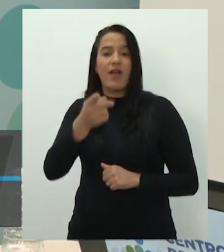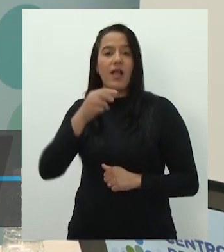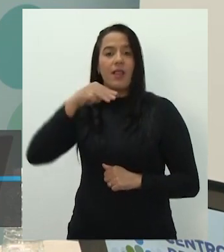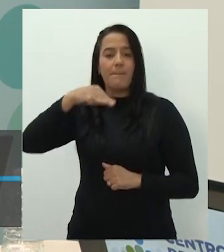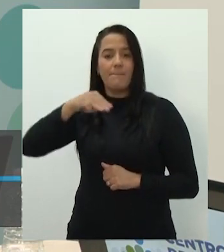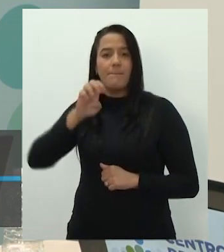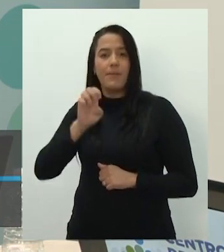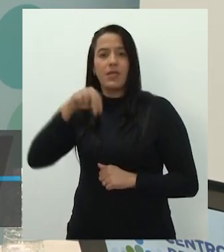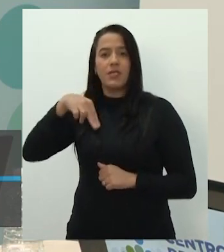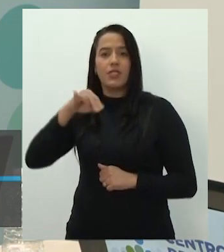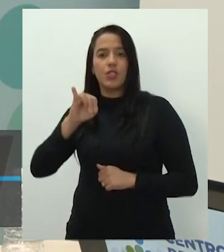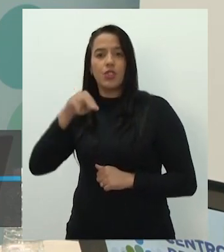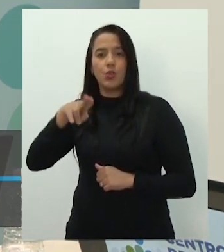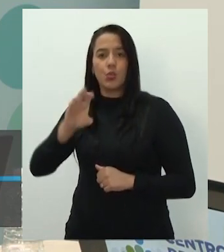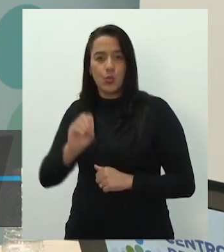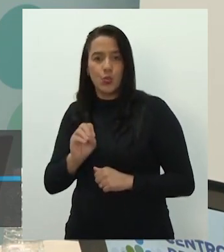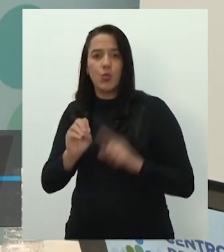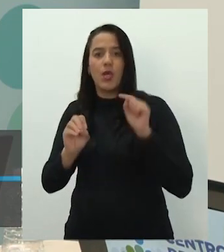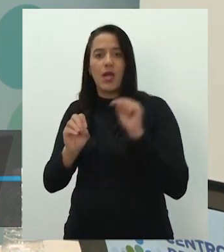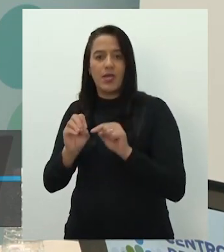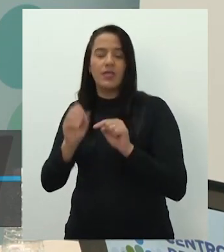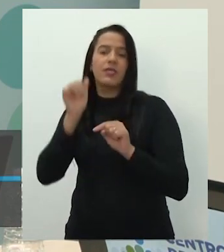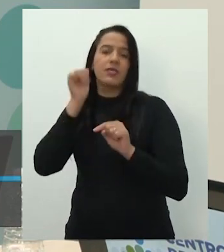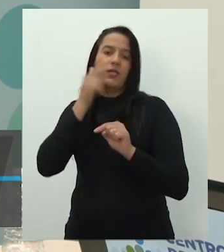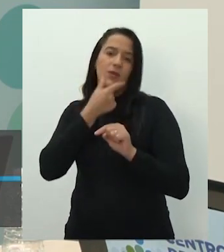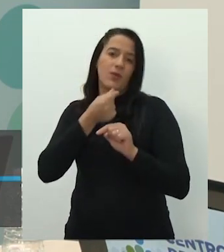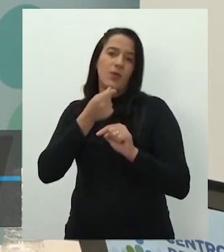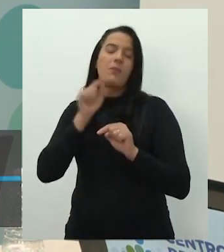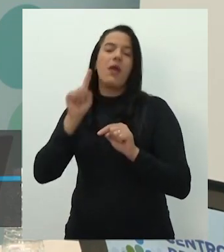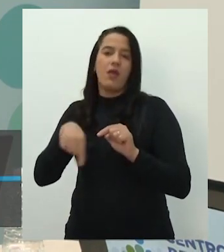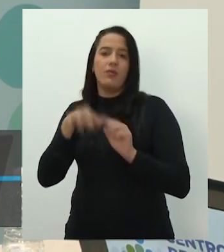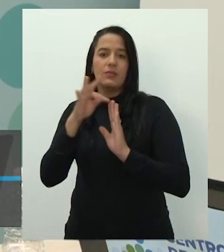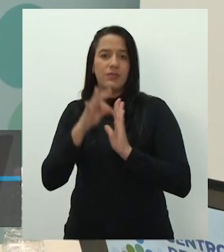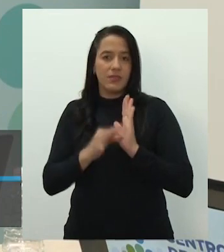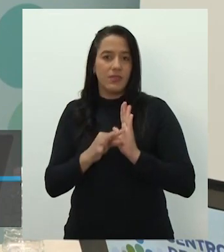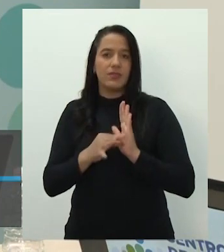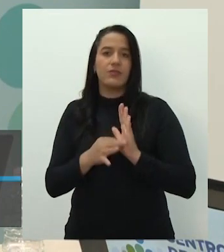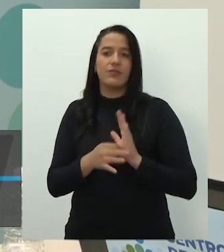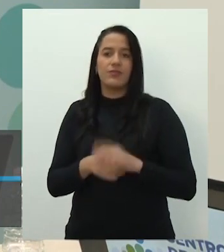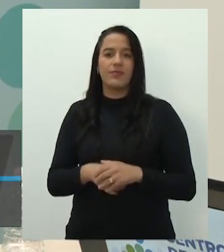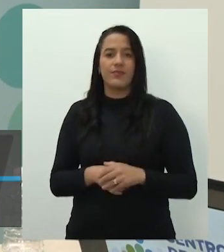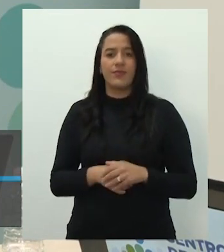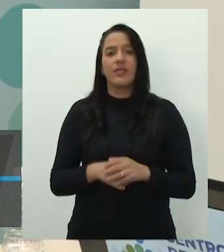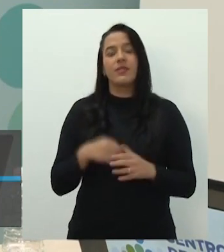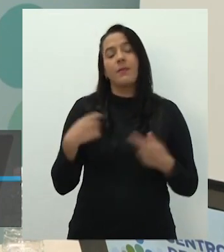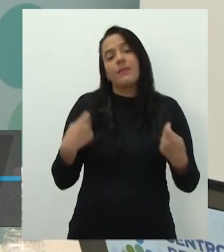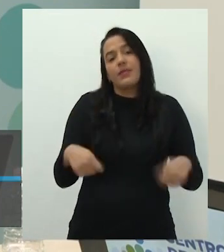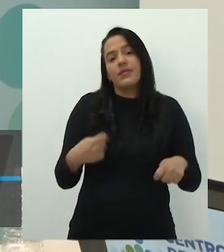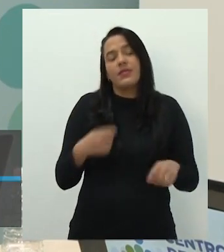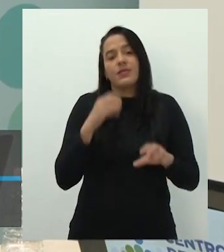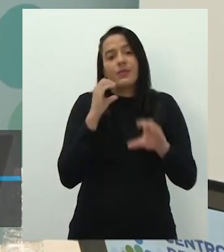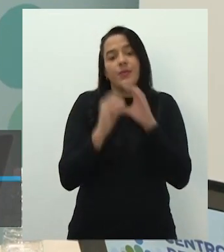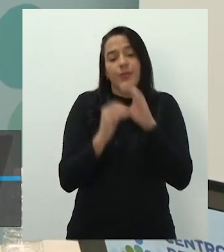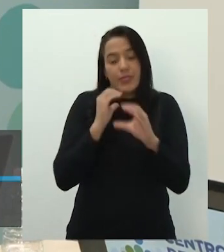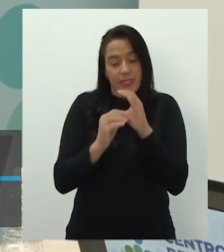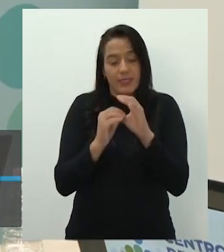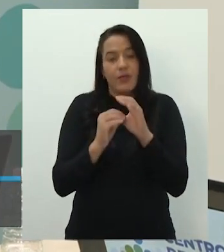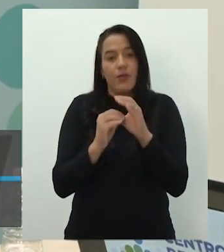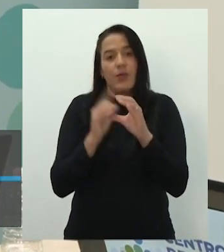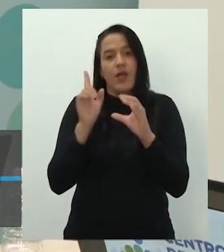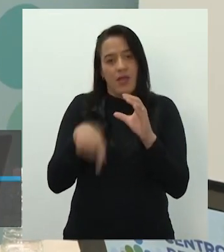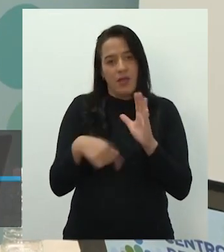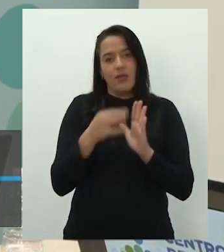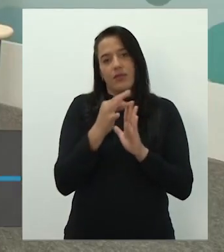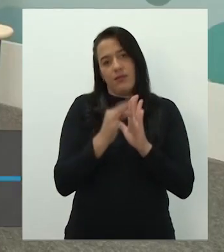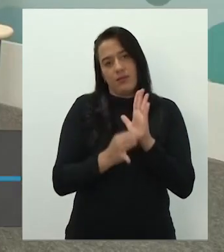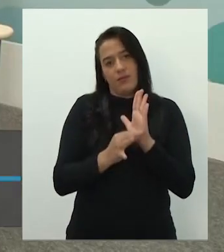Então, há comunicação. Se alguém fala no meni, aí já não é outra coisa. Então, desde que haja comunicação, o texto está presente, né?